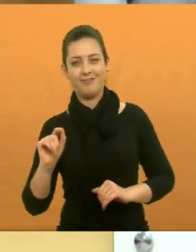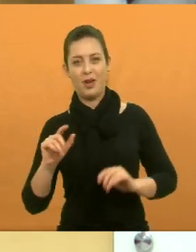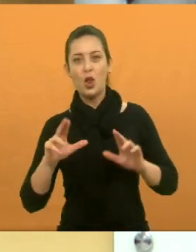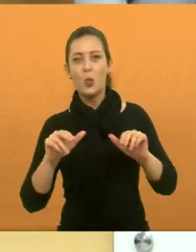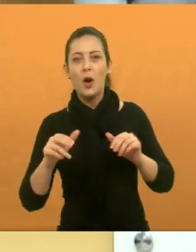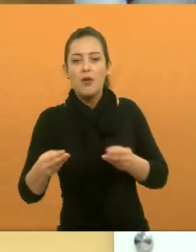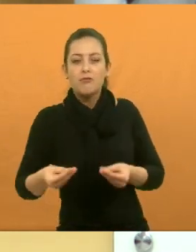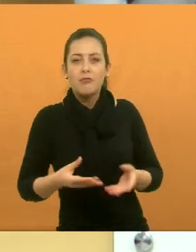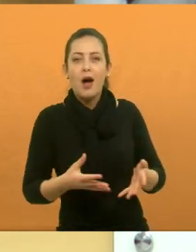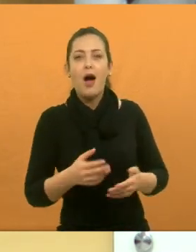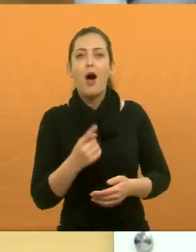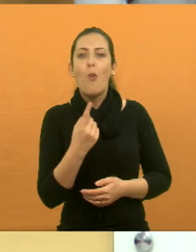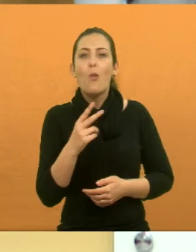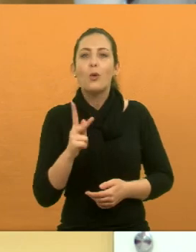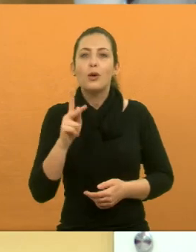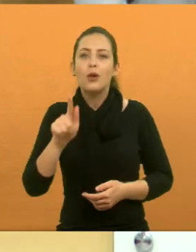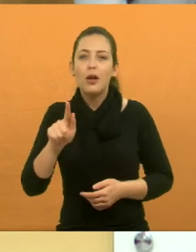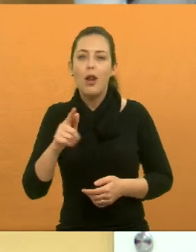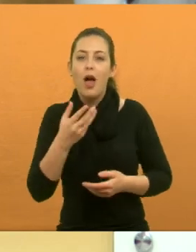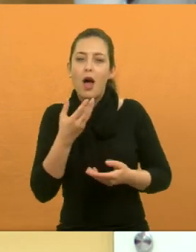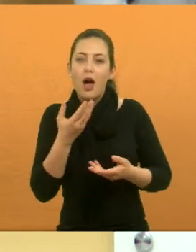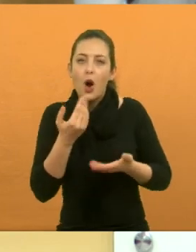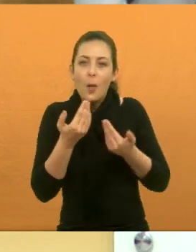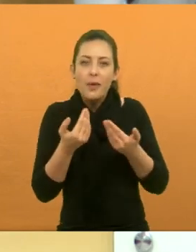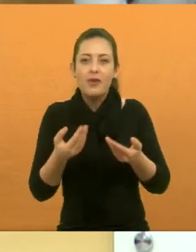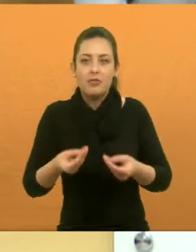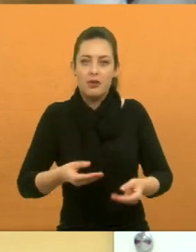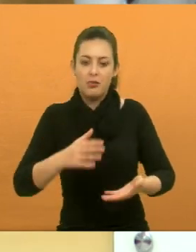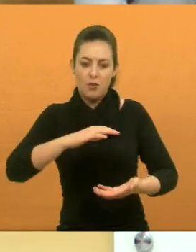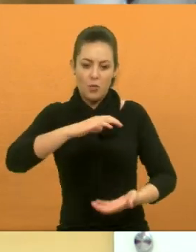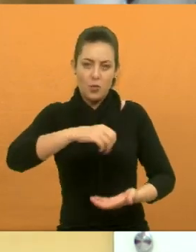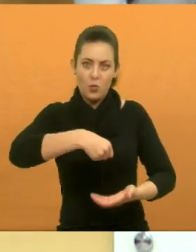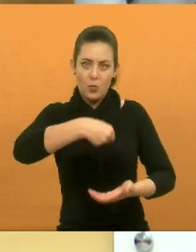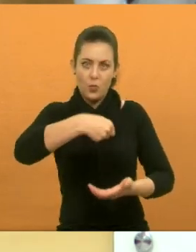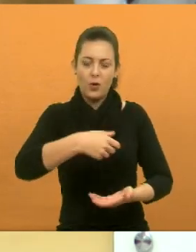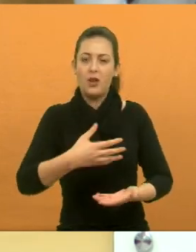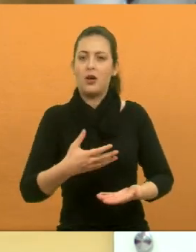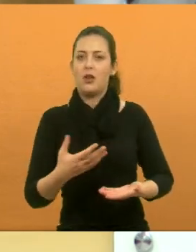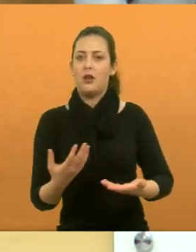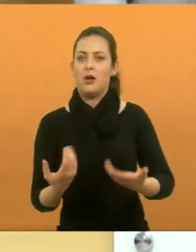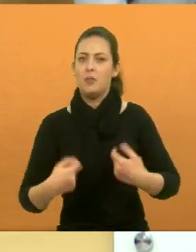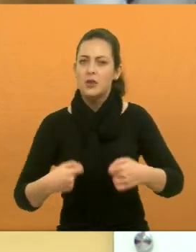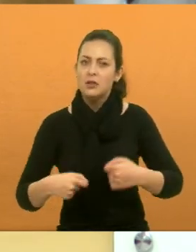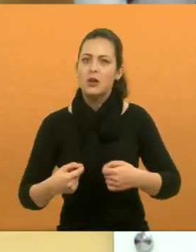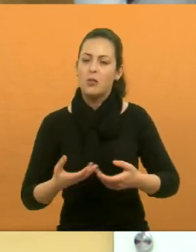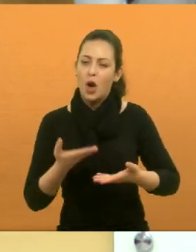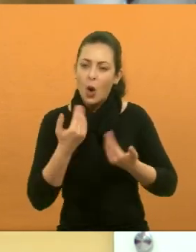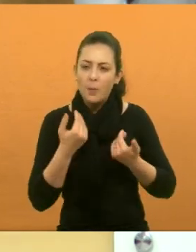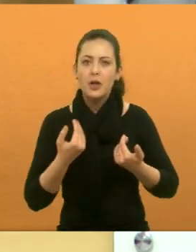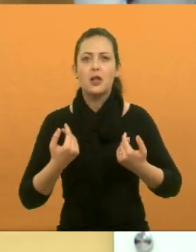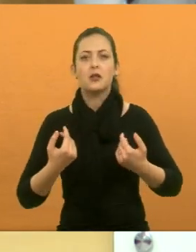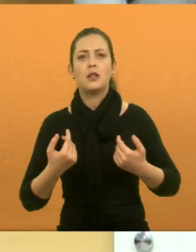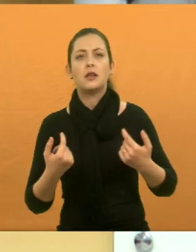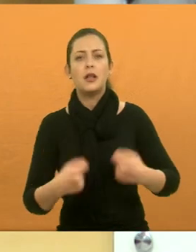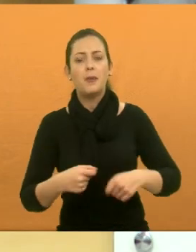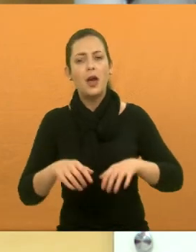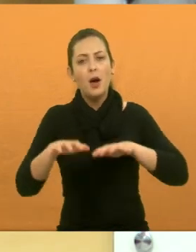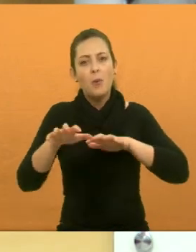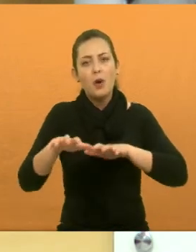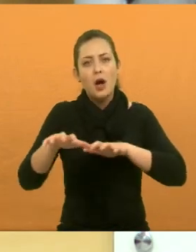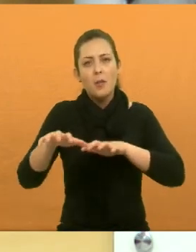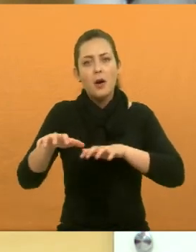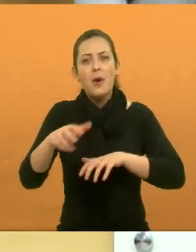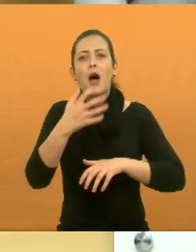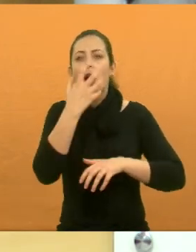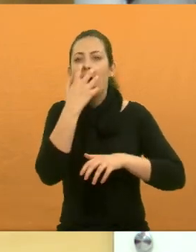oferecendo um quilo de ração. Isso aí, nós fazemos eventos para isso. Agora, vai ter um evento aí, a Cão Seata, que a